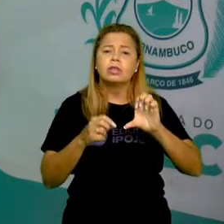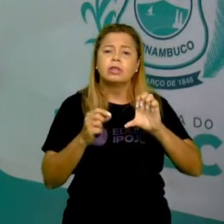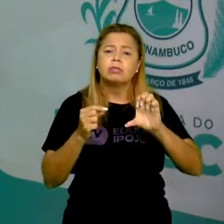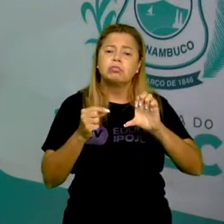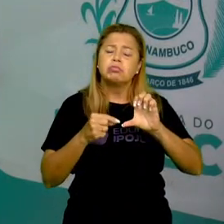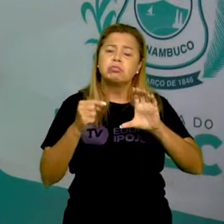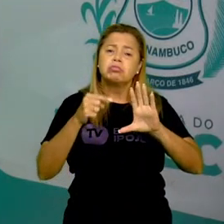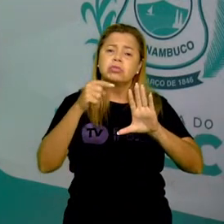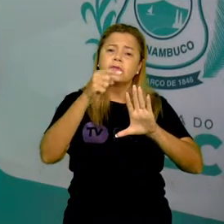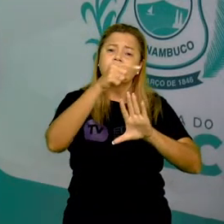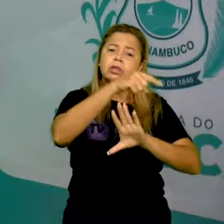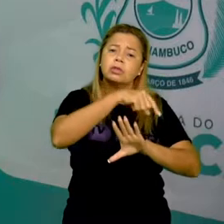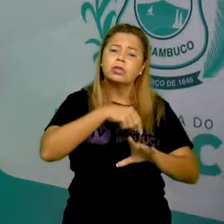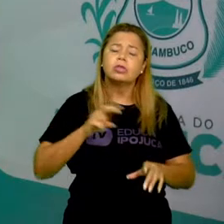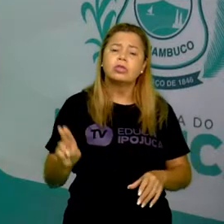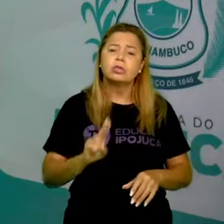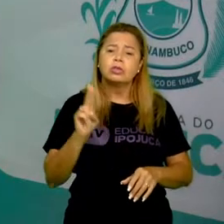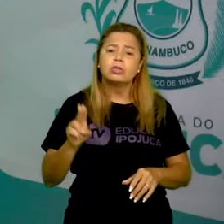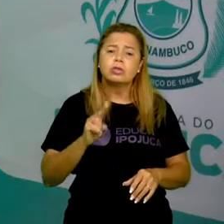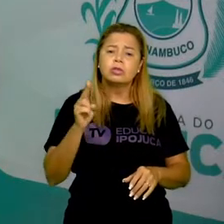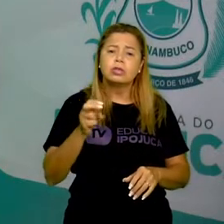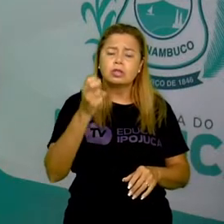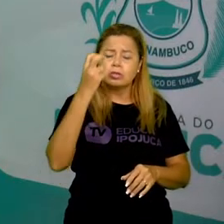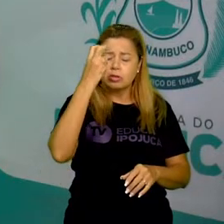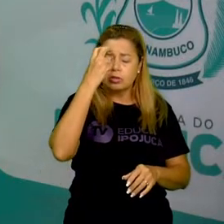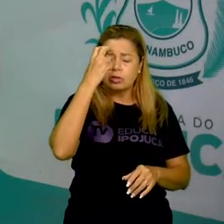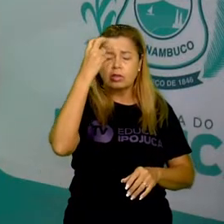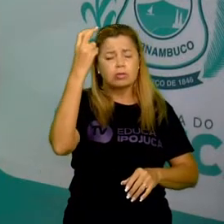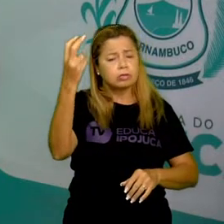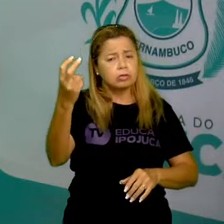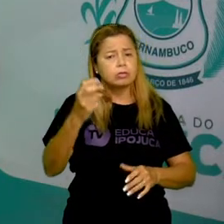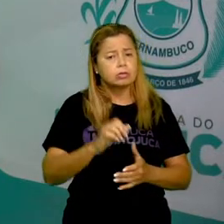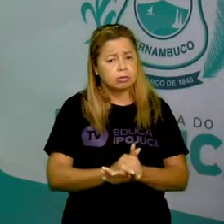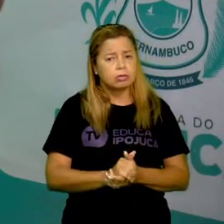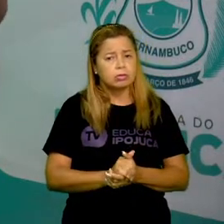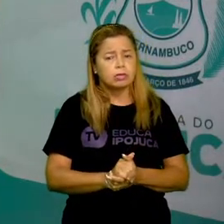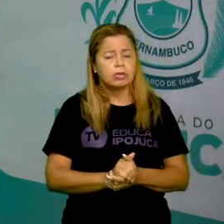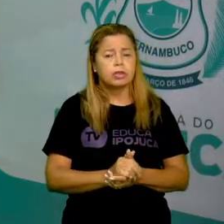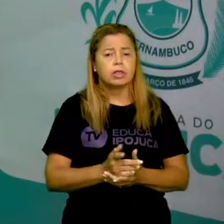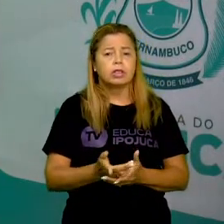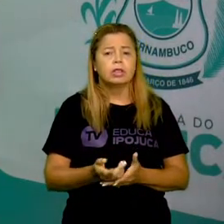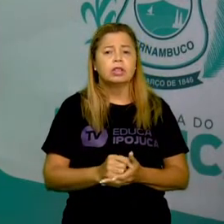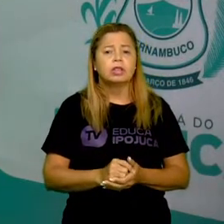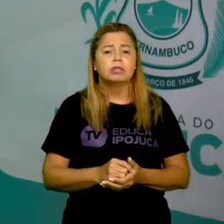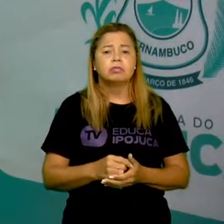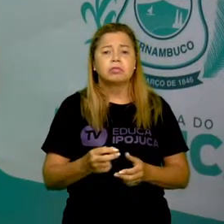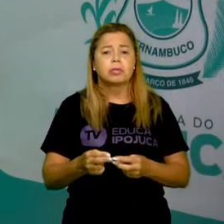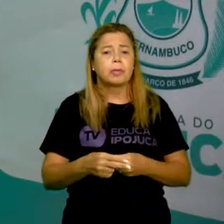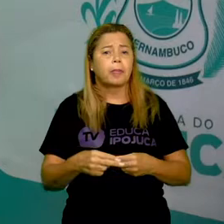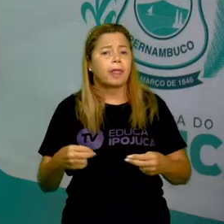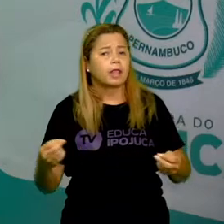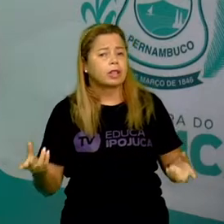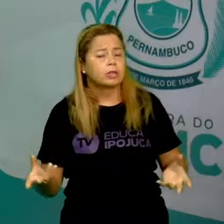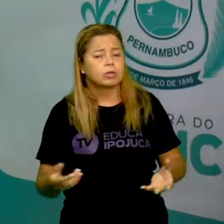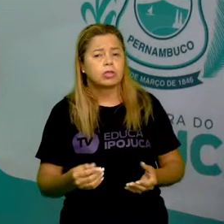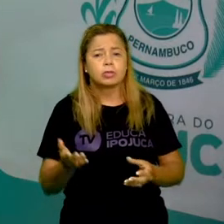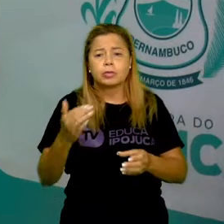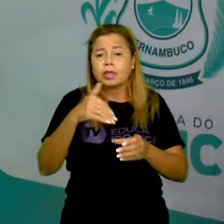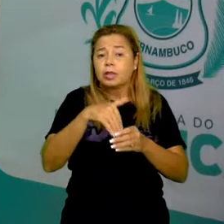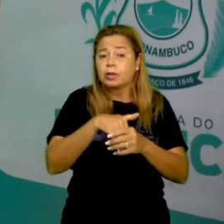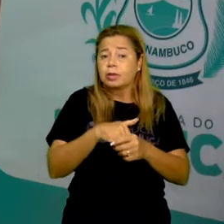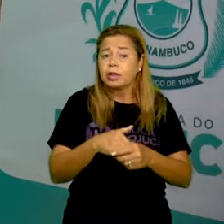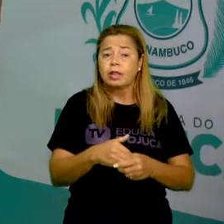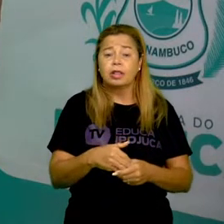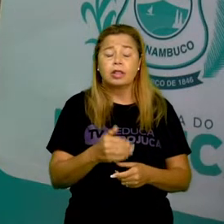dentro da cultura. O próprio objeto que servia para armazenar os alimentos,